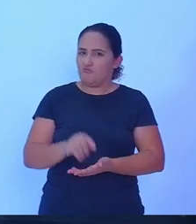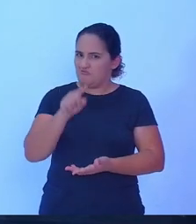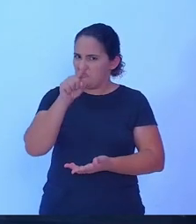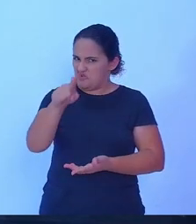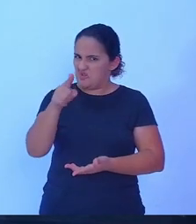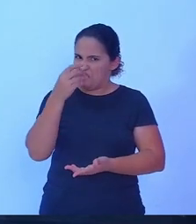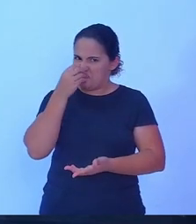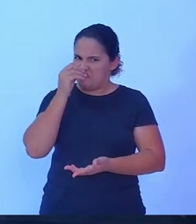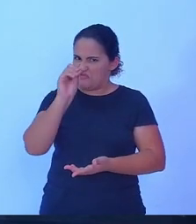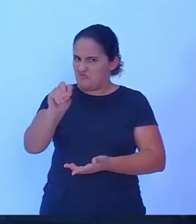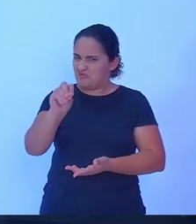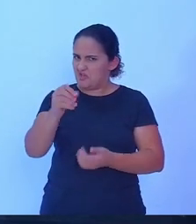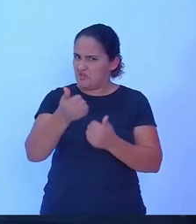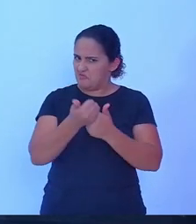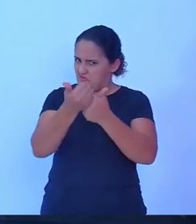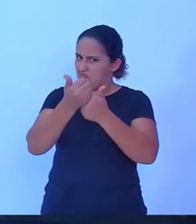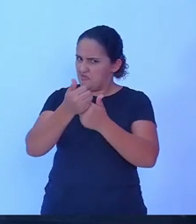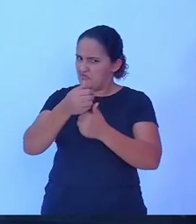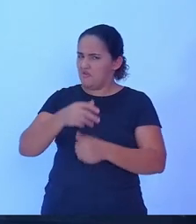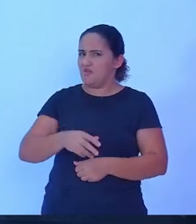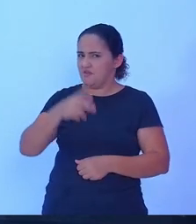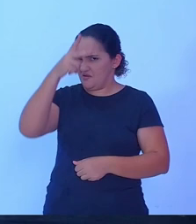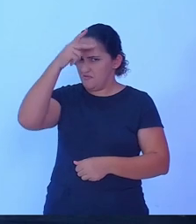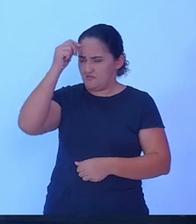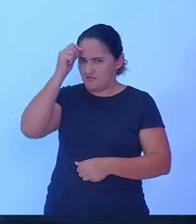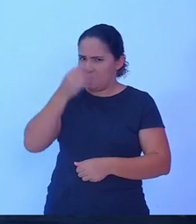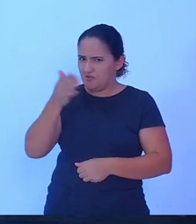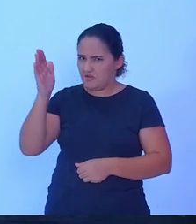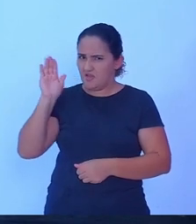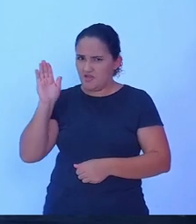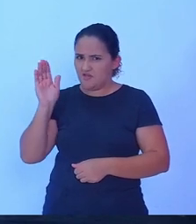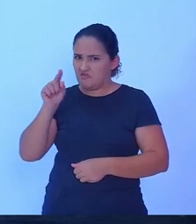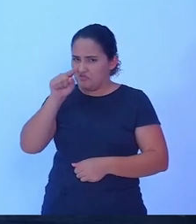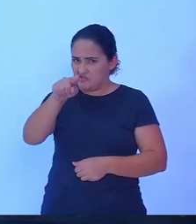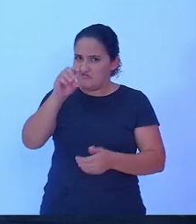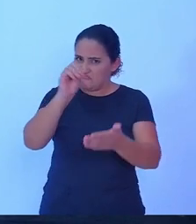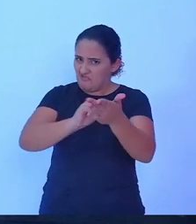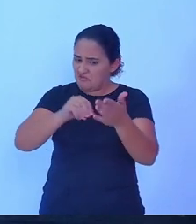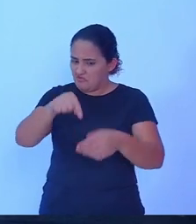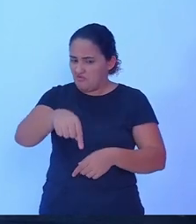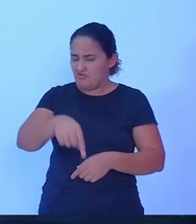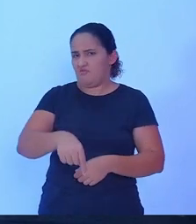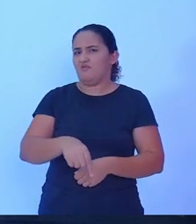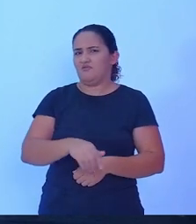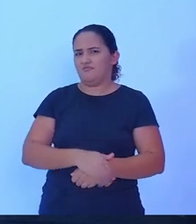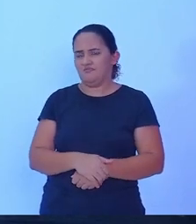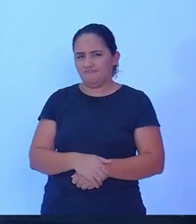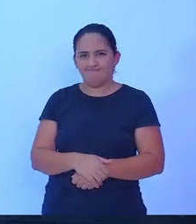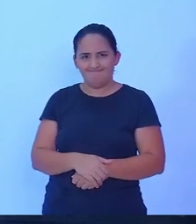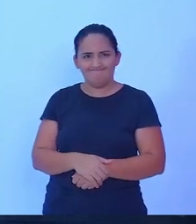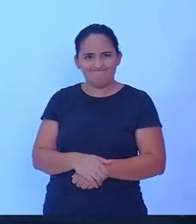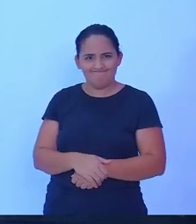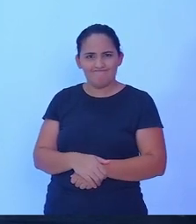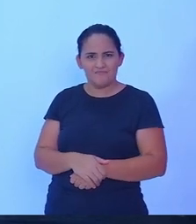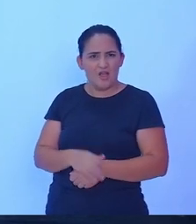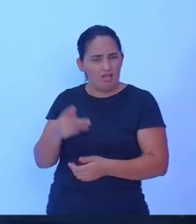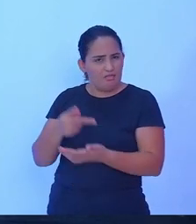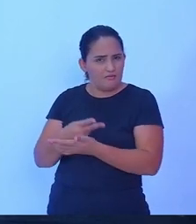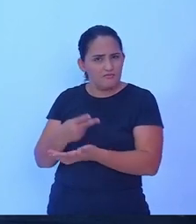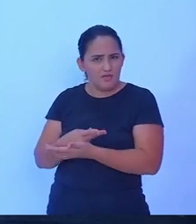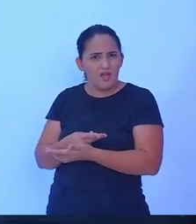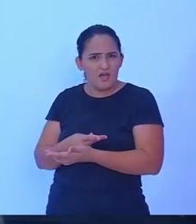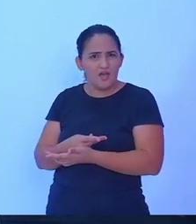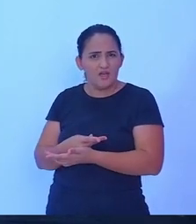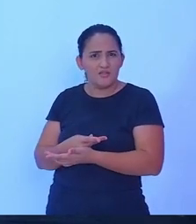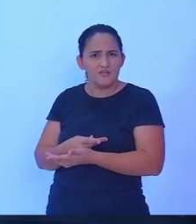vice-prefeito a você candidato que não veio a esse debate desfazendo de todas essas pessoas